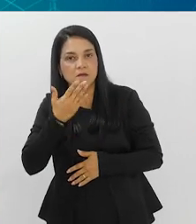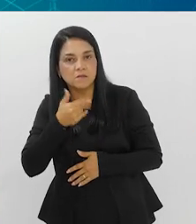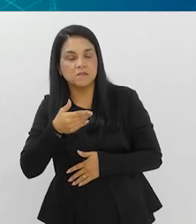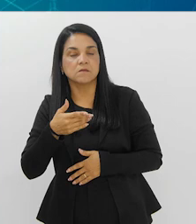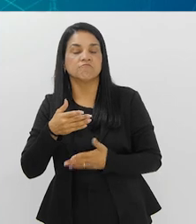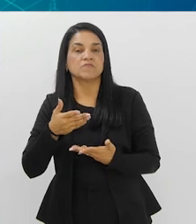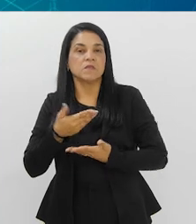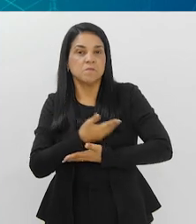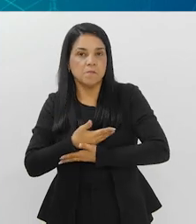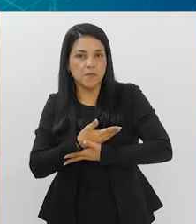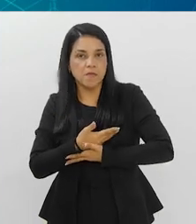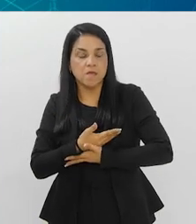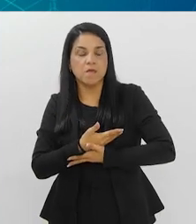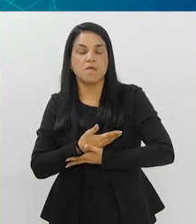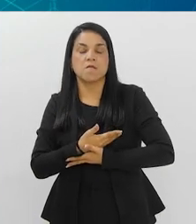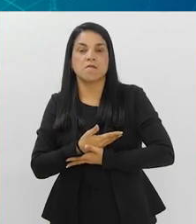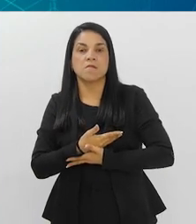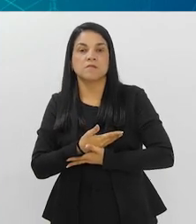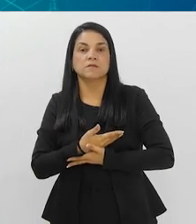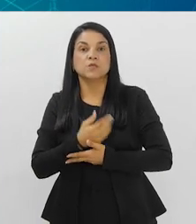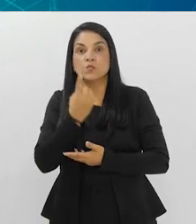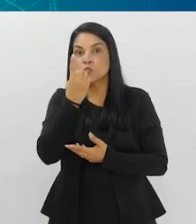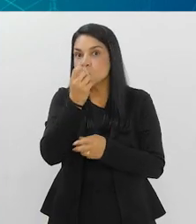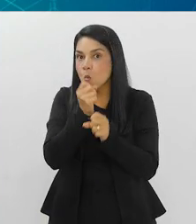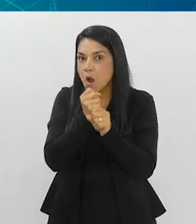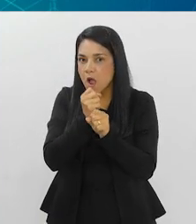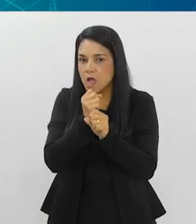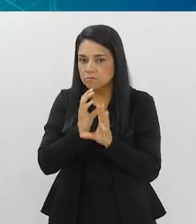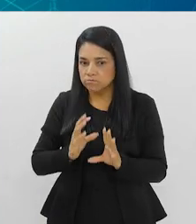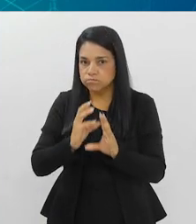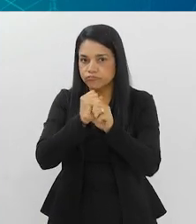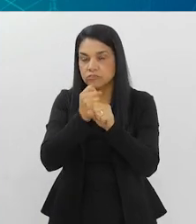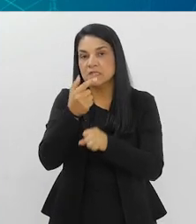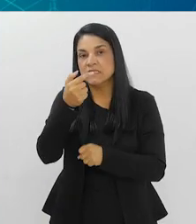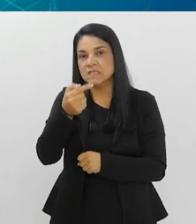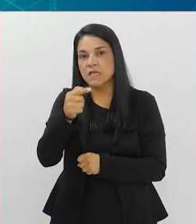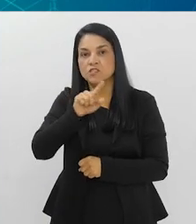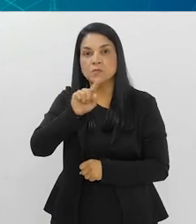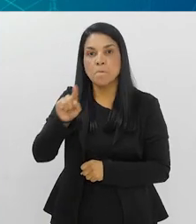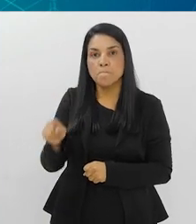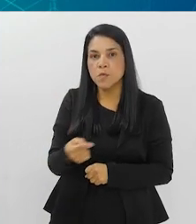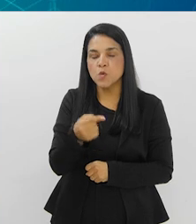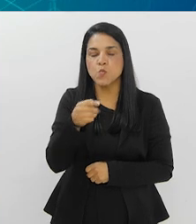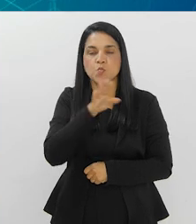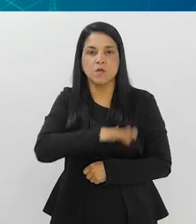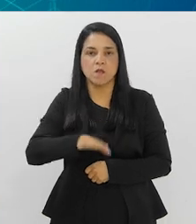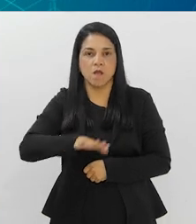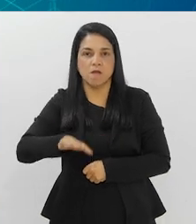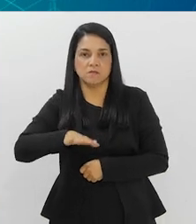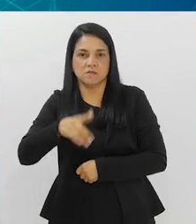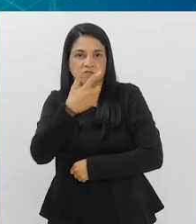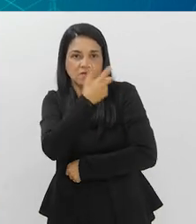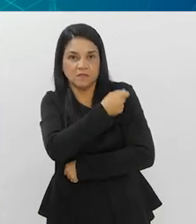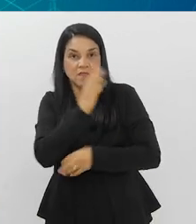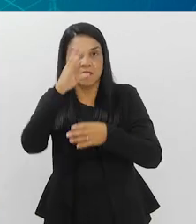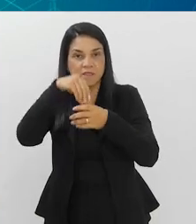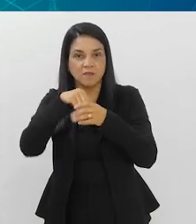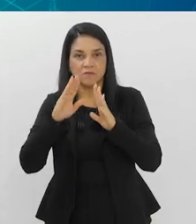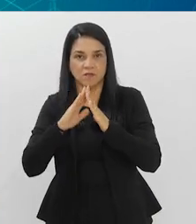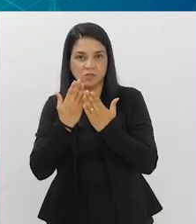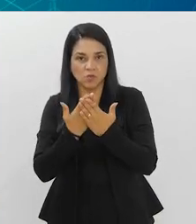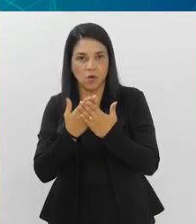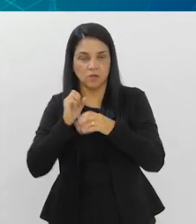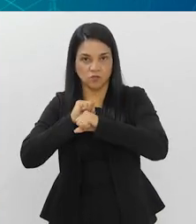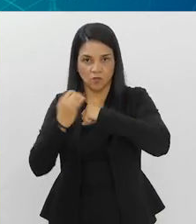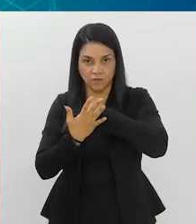COVID em bebê à medida que foi sendo liberado e, em um ano, nós vacinamos 7 mil crianças só na escola de